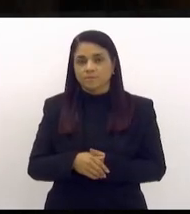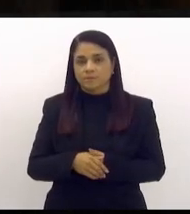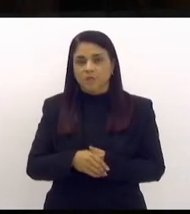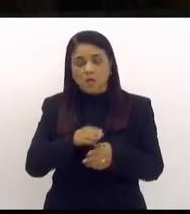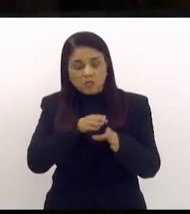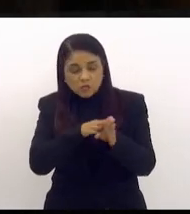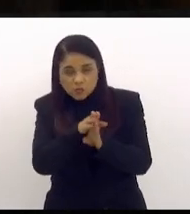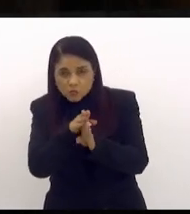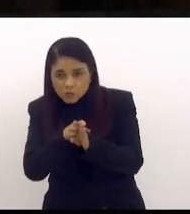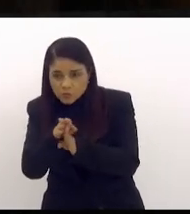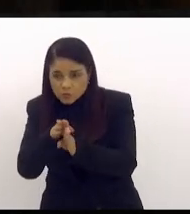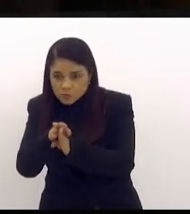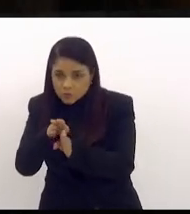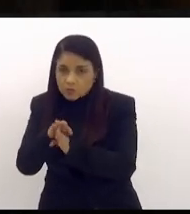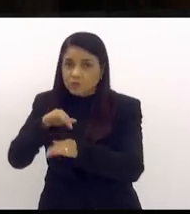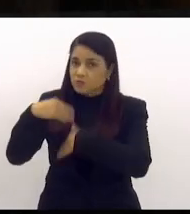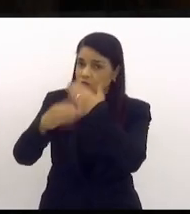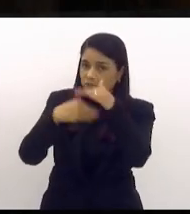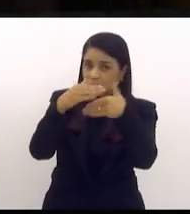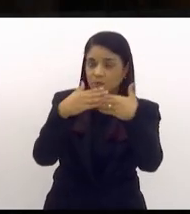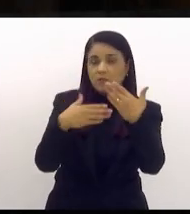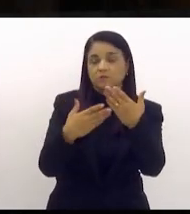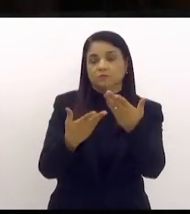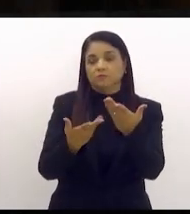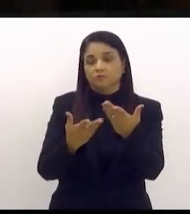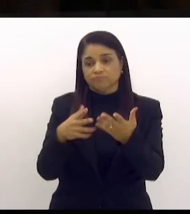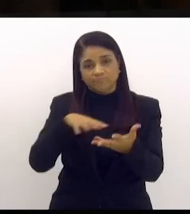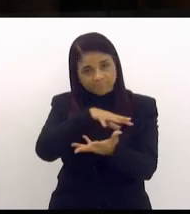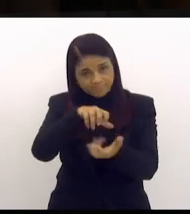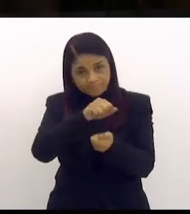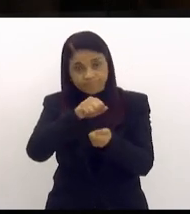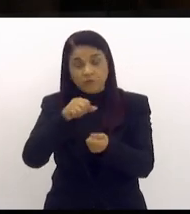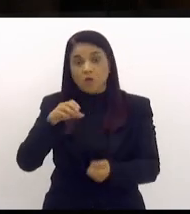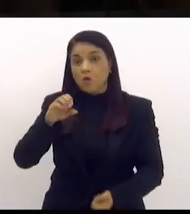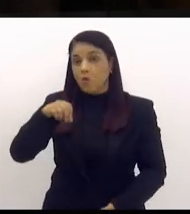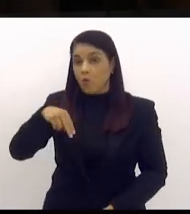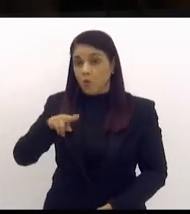orientações de desenvolvimento sustentável da ONU,